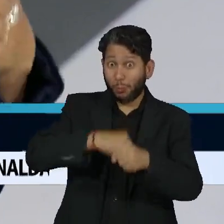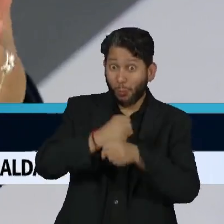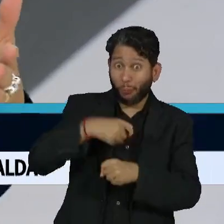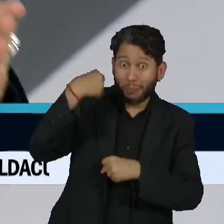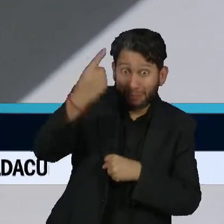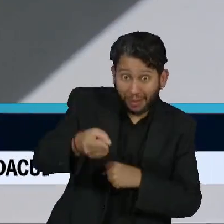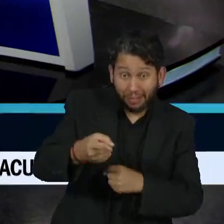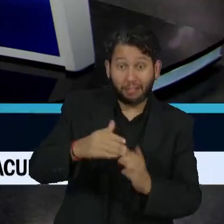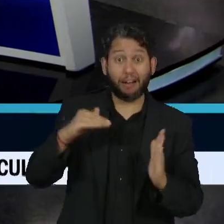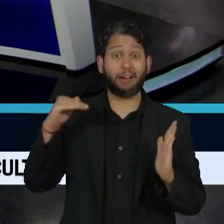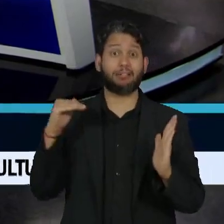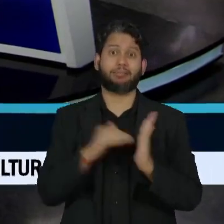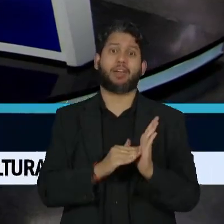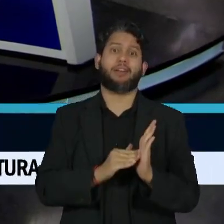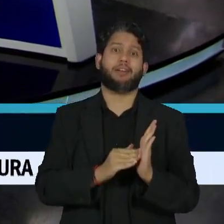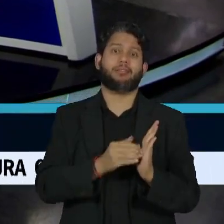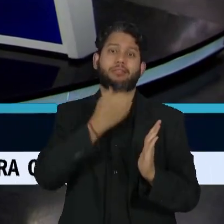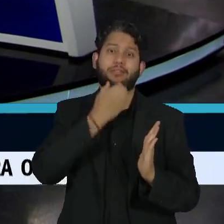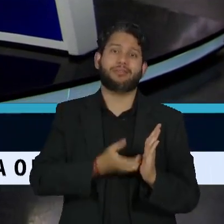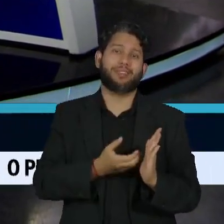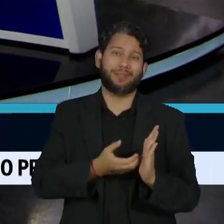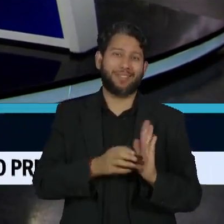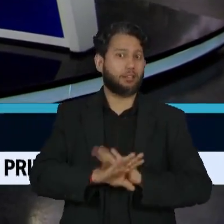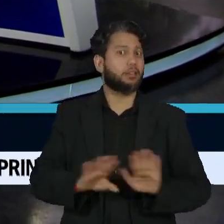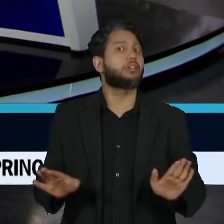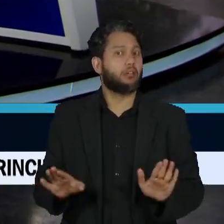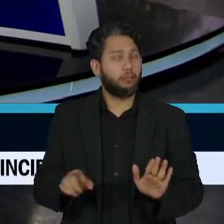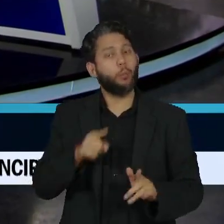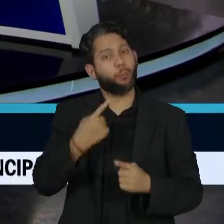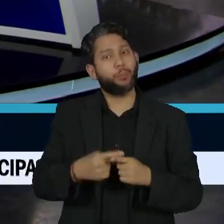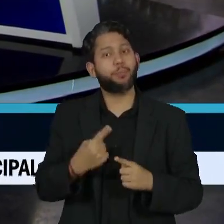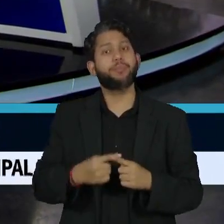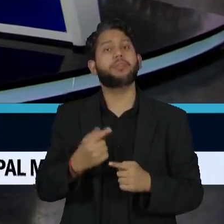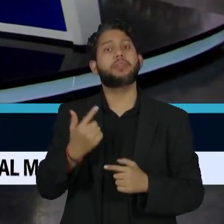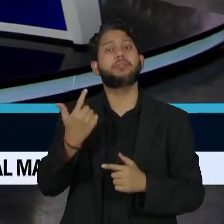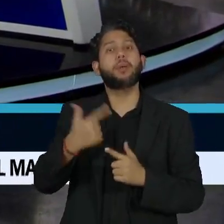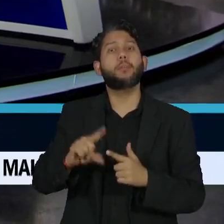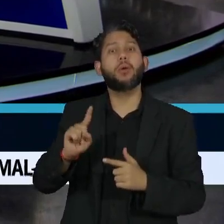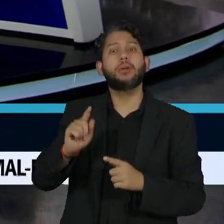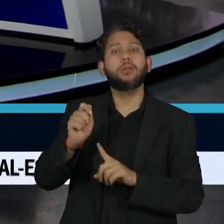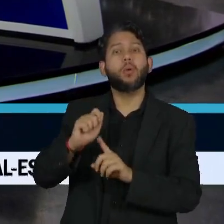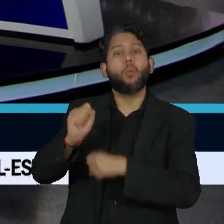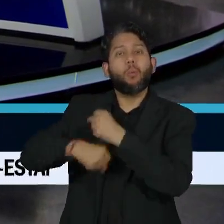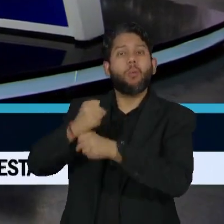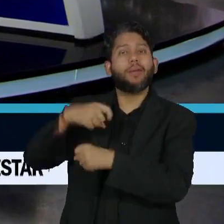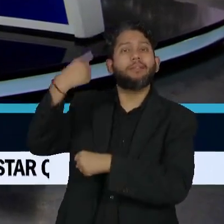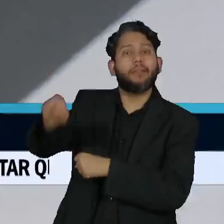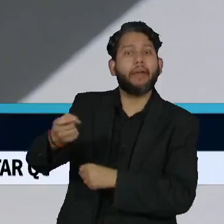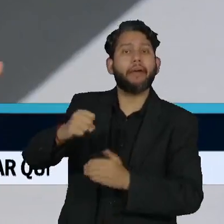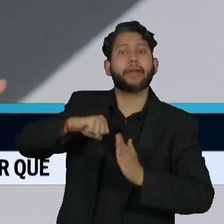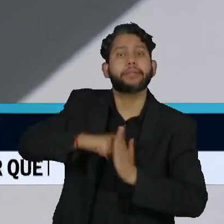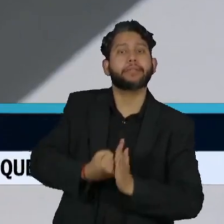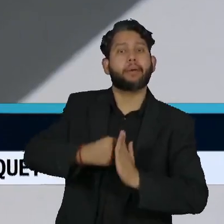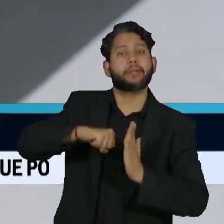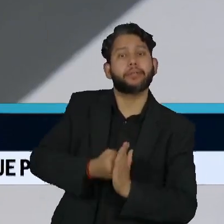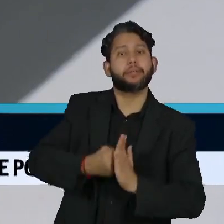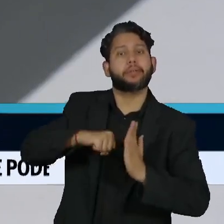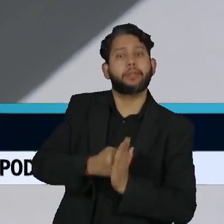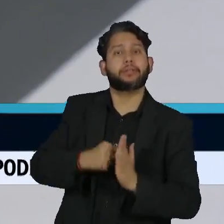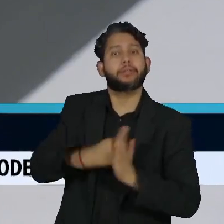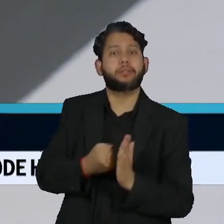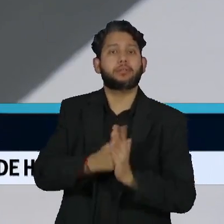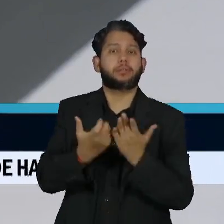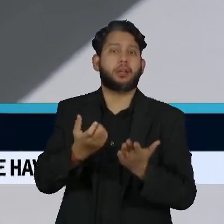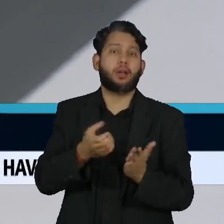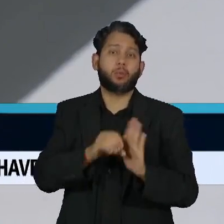até o fim do ano legislativo anterior, porque aí você tem restrições para gastar enquanto o orçamento não está aprovado. Agora,